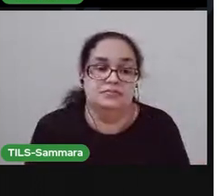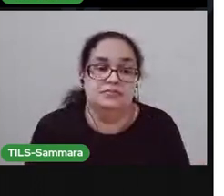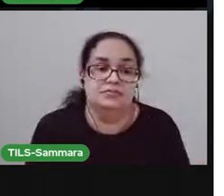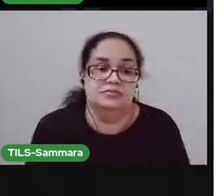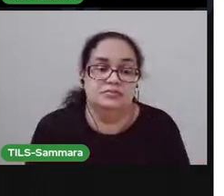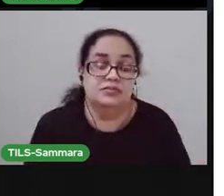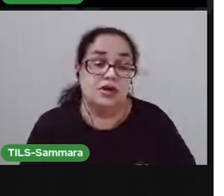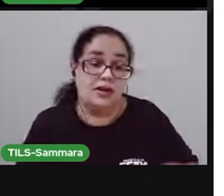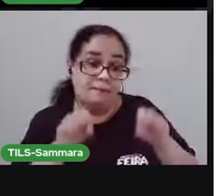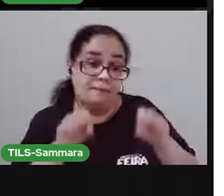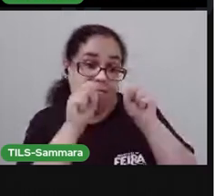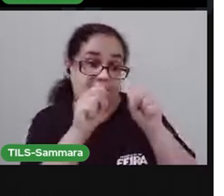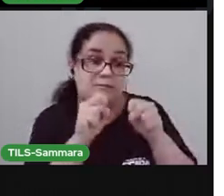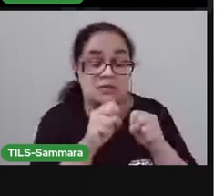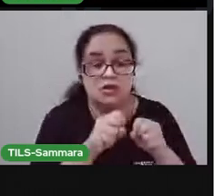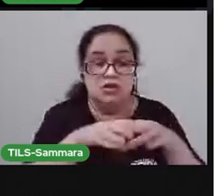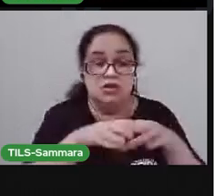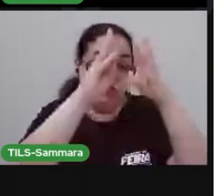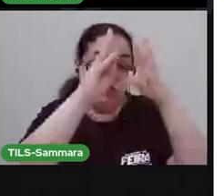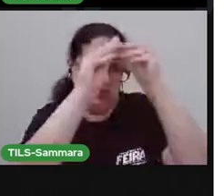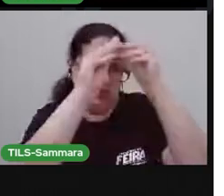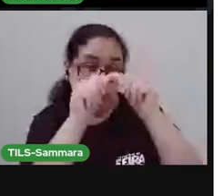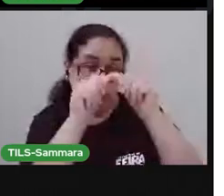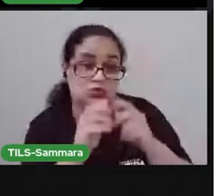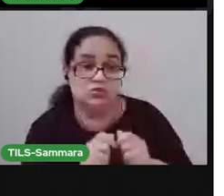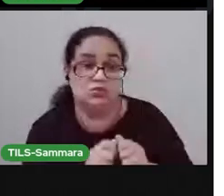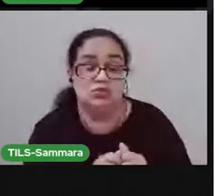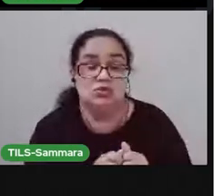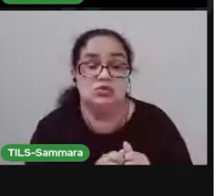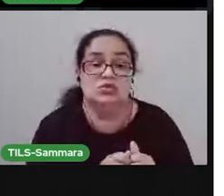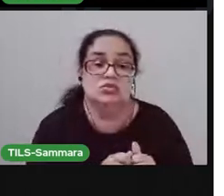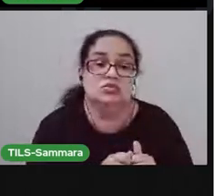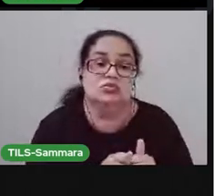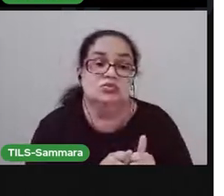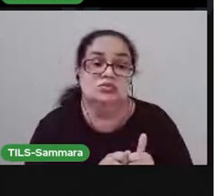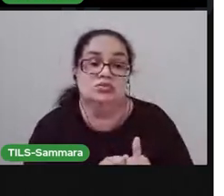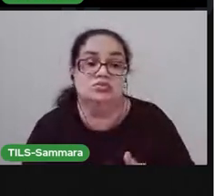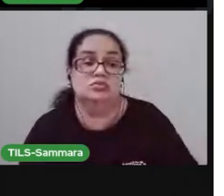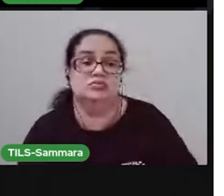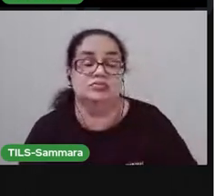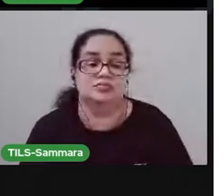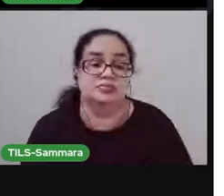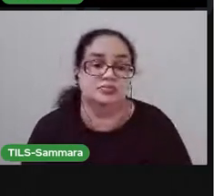Pode ter sido argila. Pode ter sido cerâmica. Né?